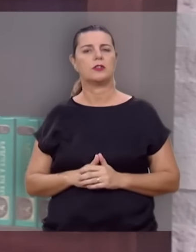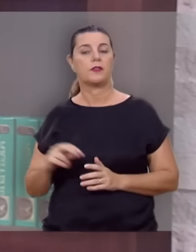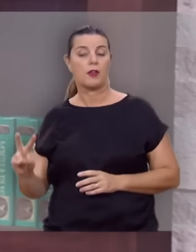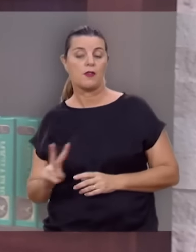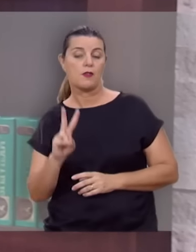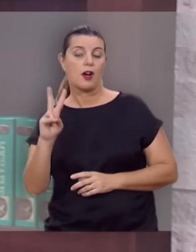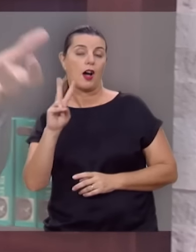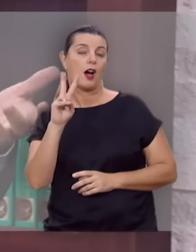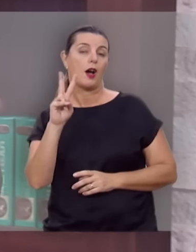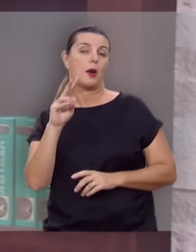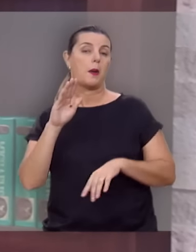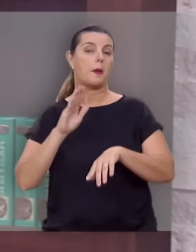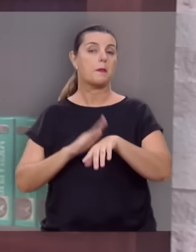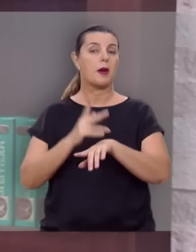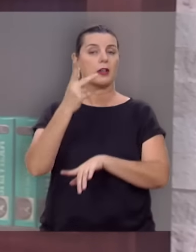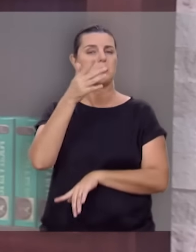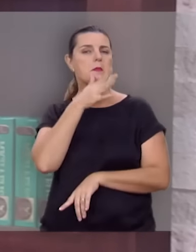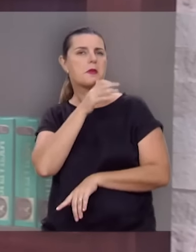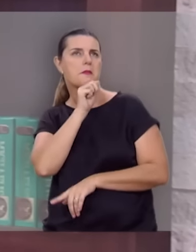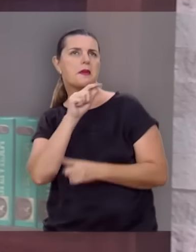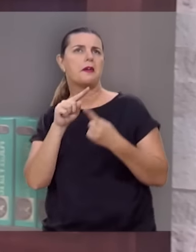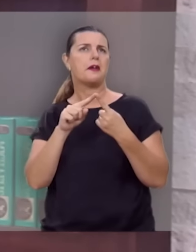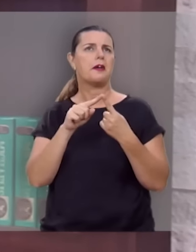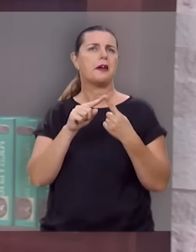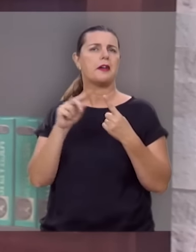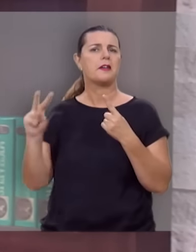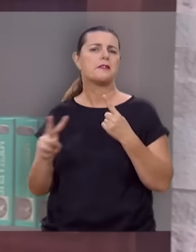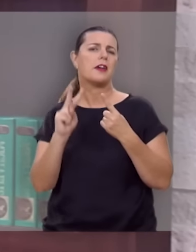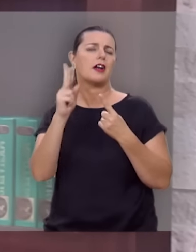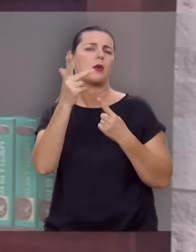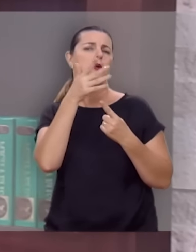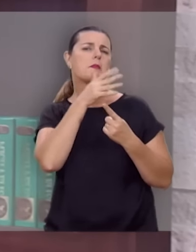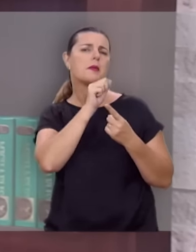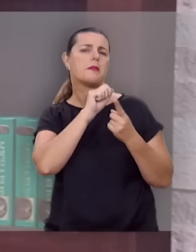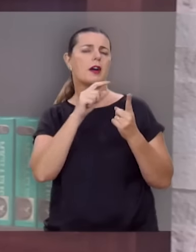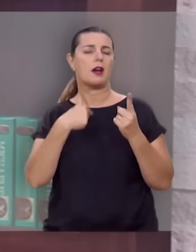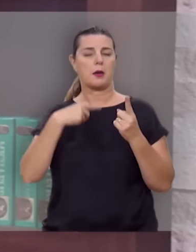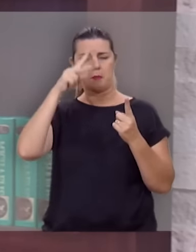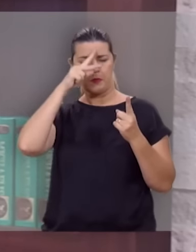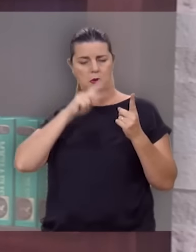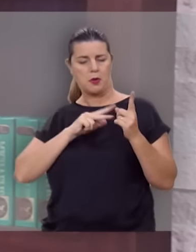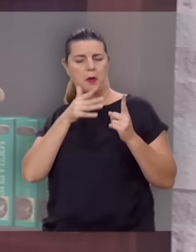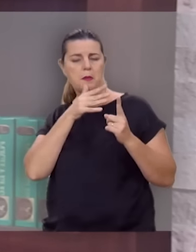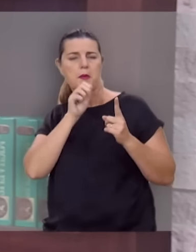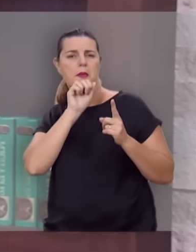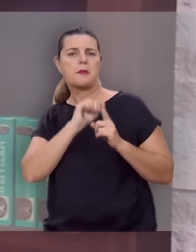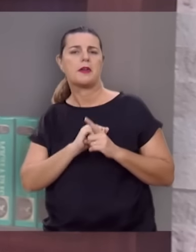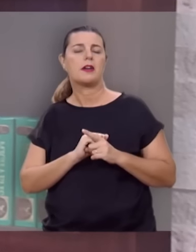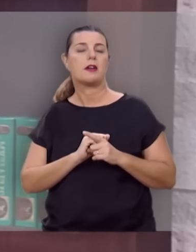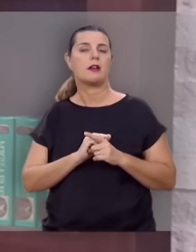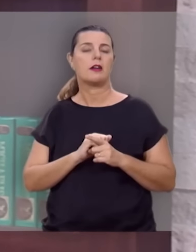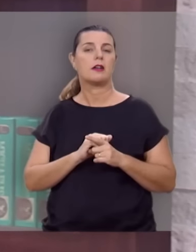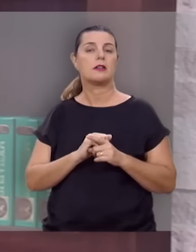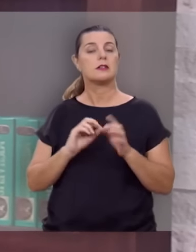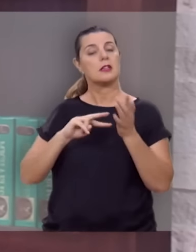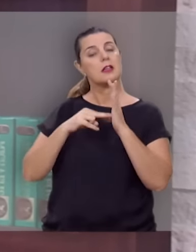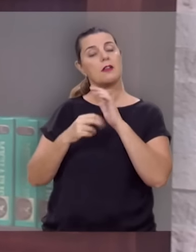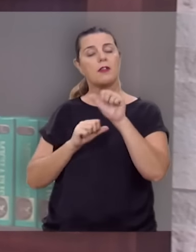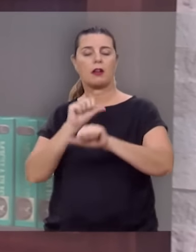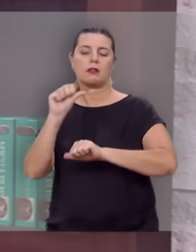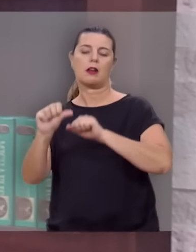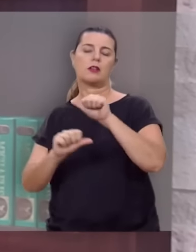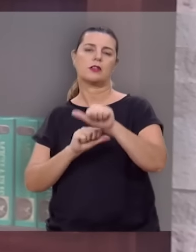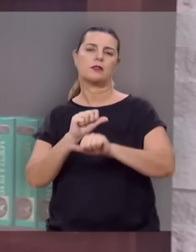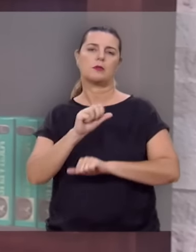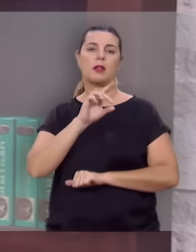a valorizar mais talvez a sua maternidade, a valorizar mais a sua mãe, os seus pais. E isso diz respeito à transformação